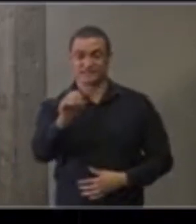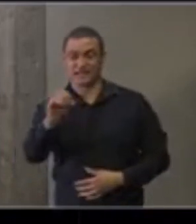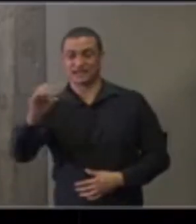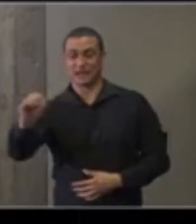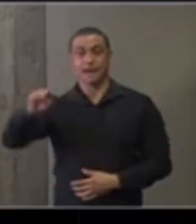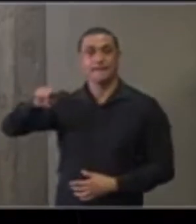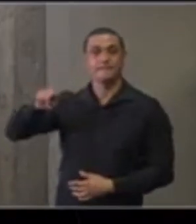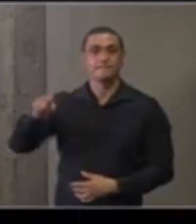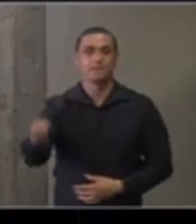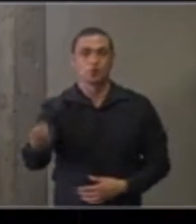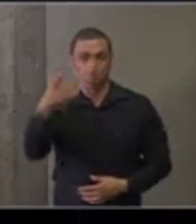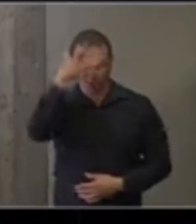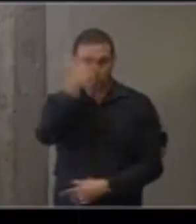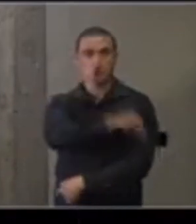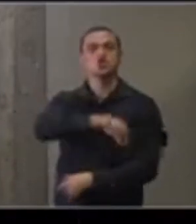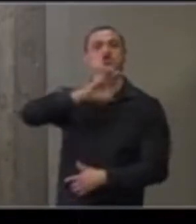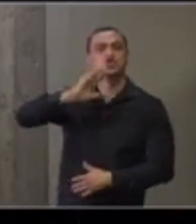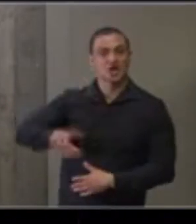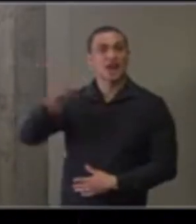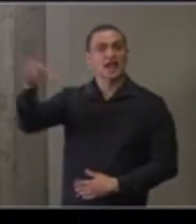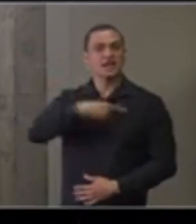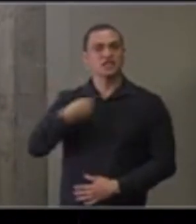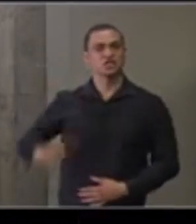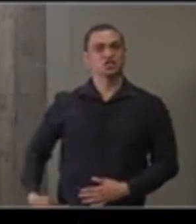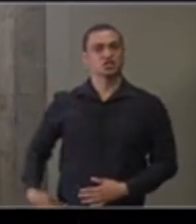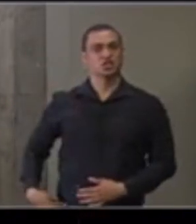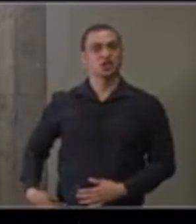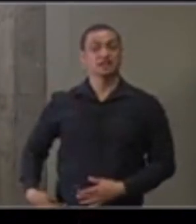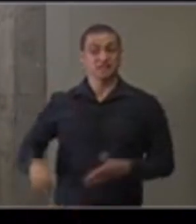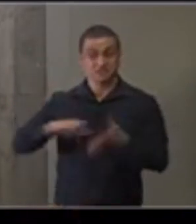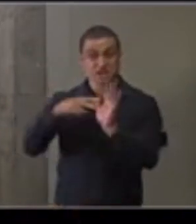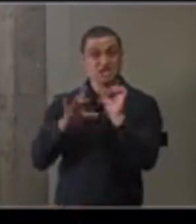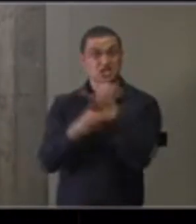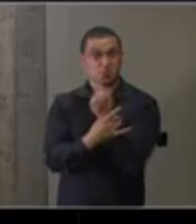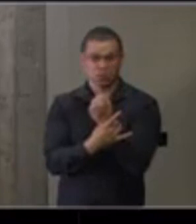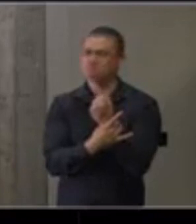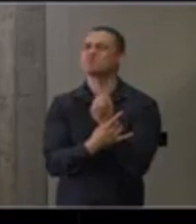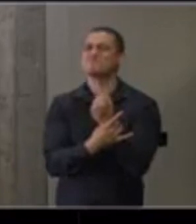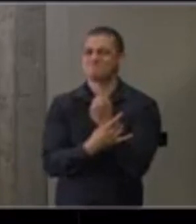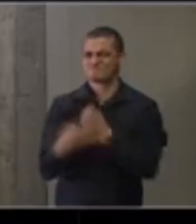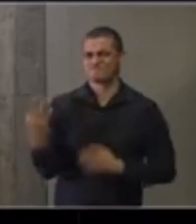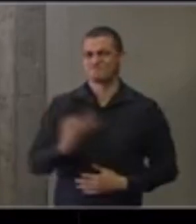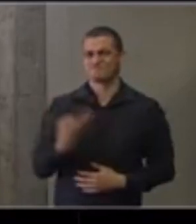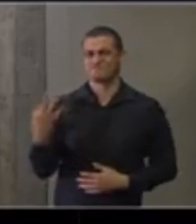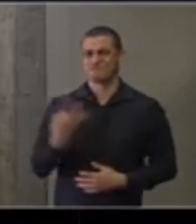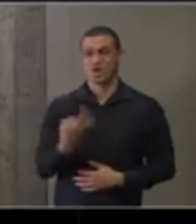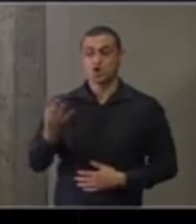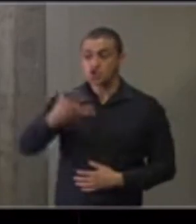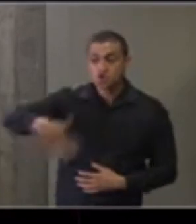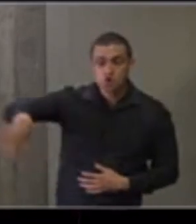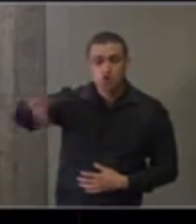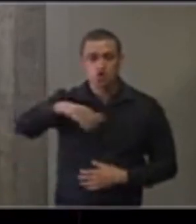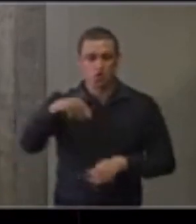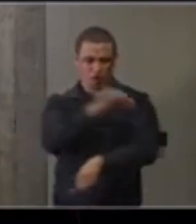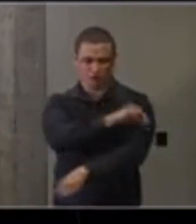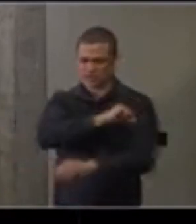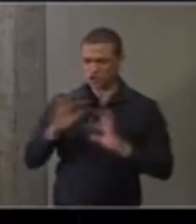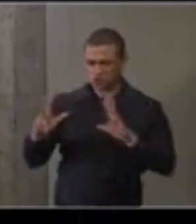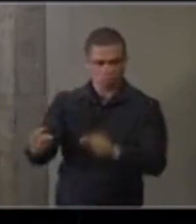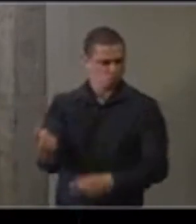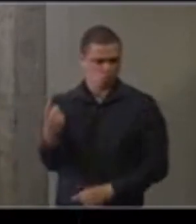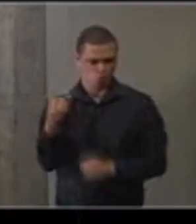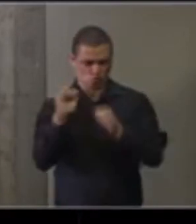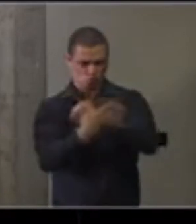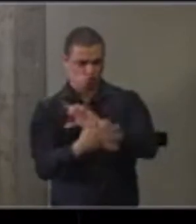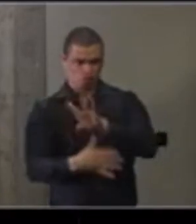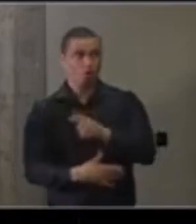pessoas, mostrando um perfil de segurança dos mais apropriados entre todas as vacinas, e não só para a Covid.